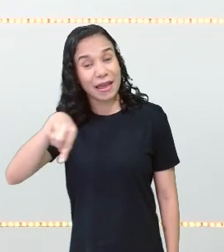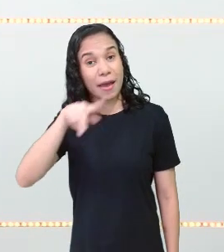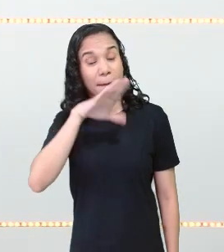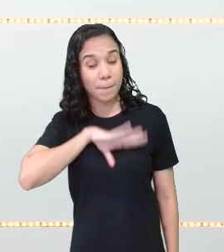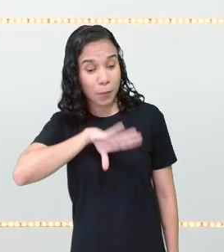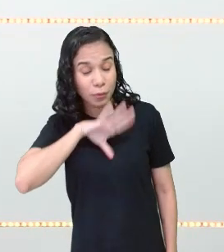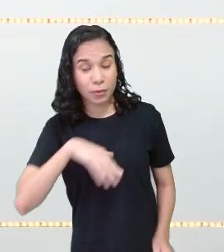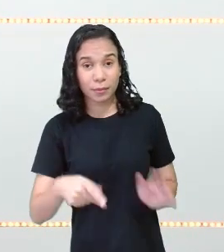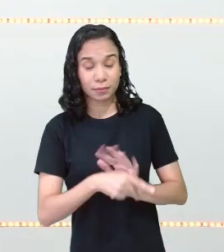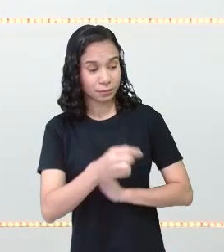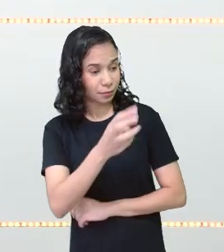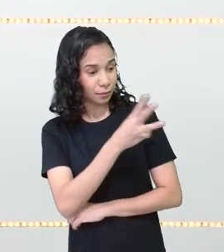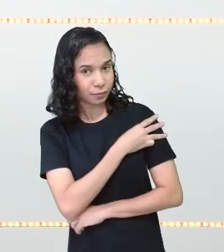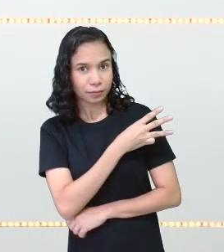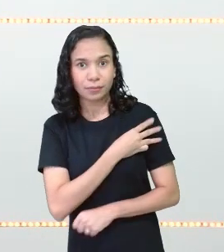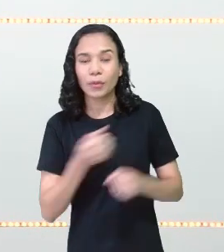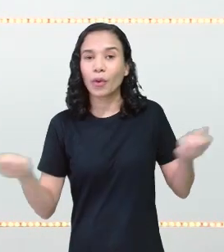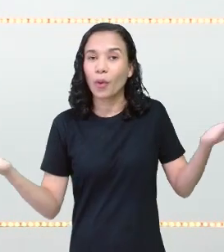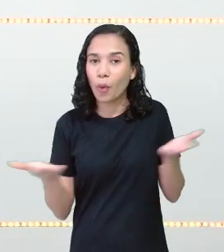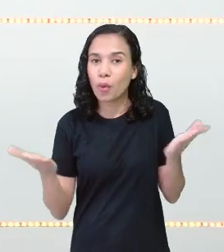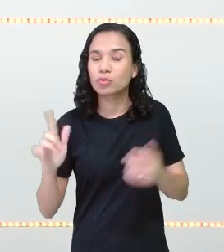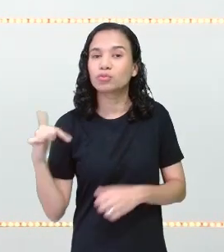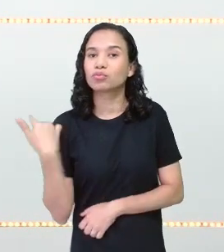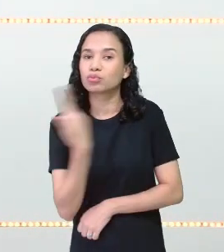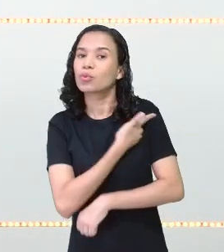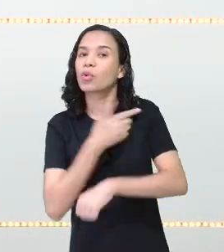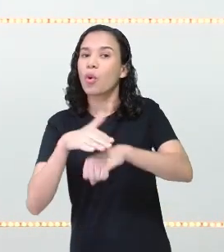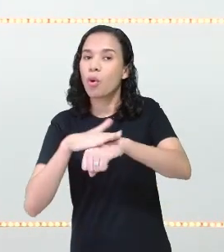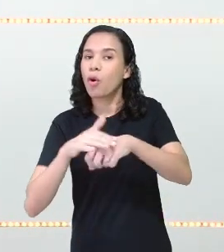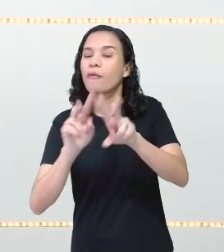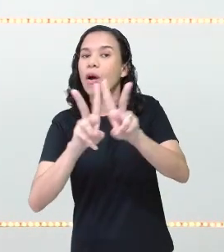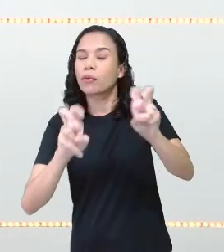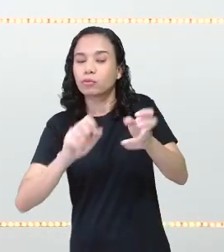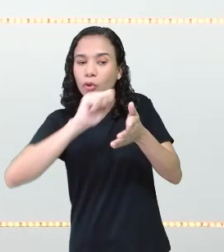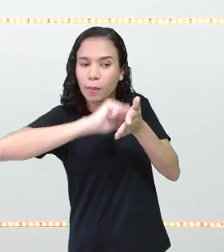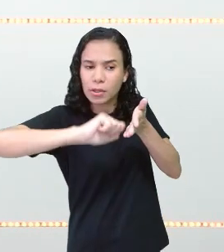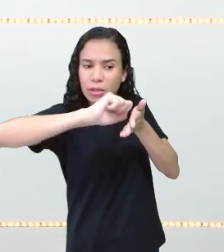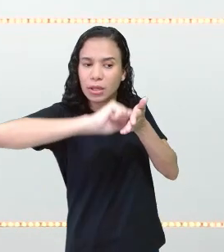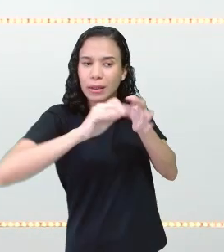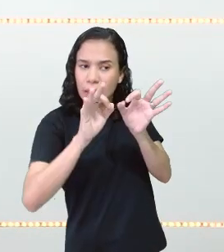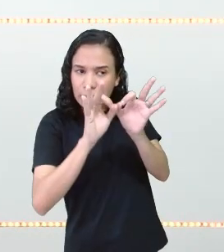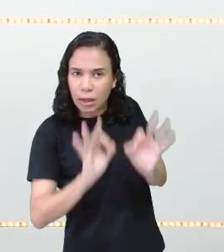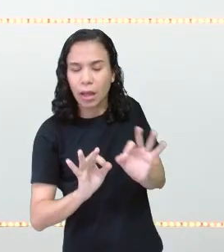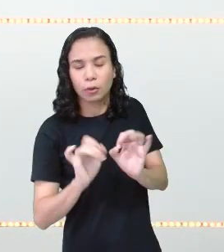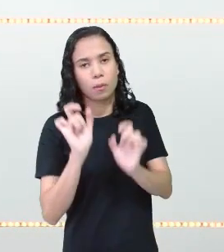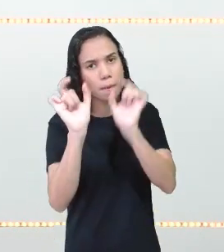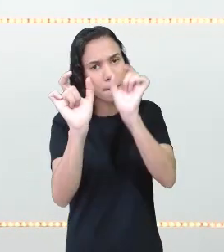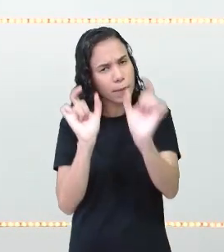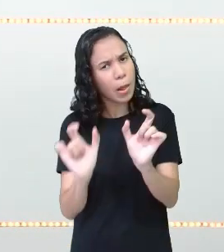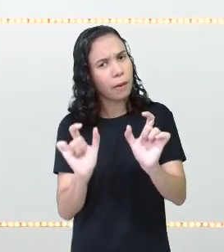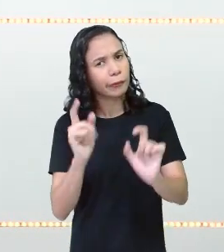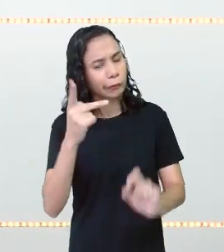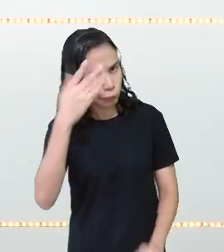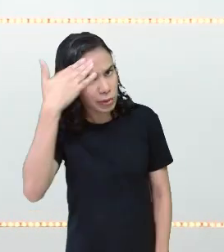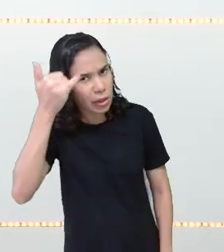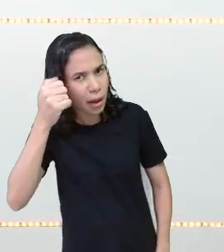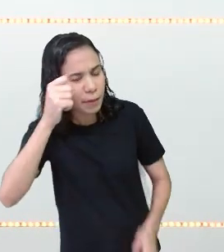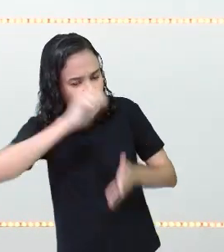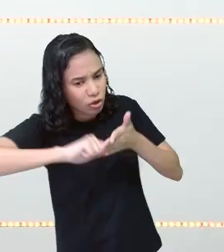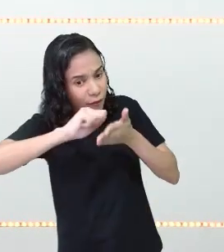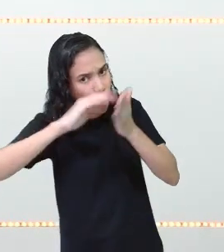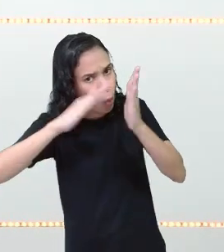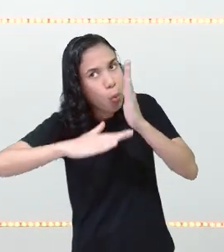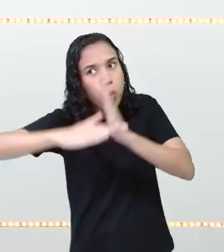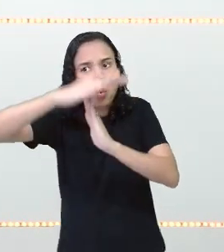dos terceiros anos. Hoje iremos falar sobre a escrita correta das palavras. Você sabe escrever tudo